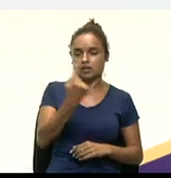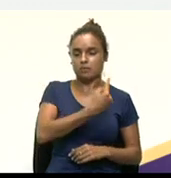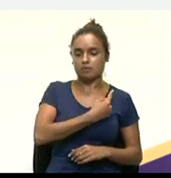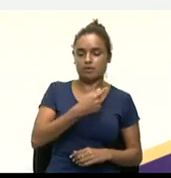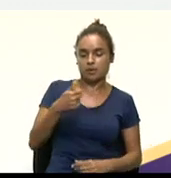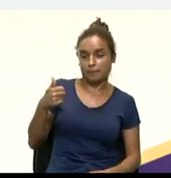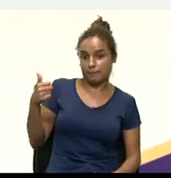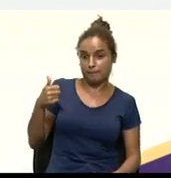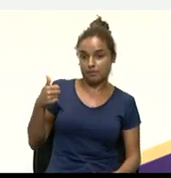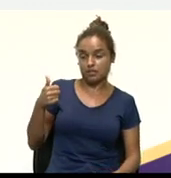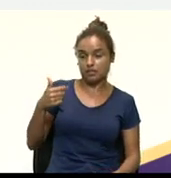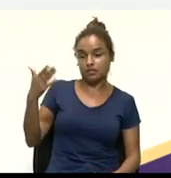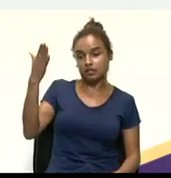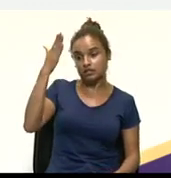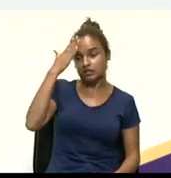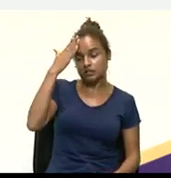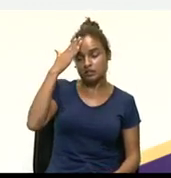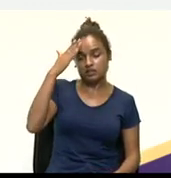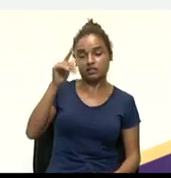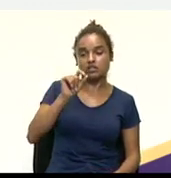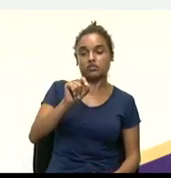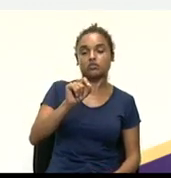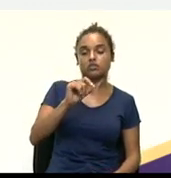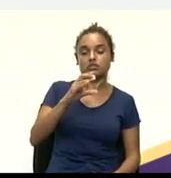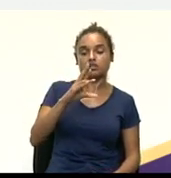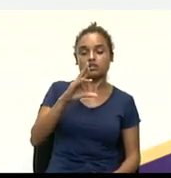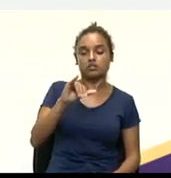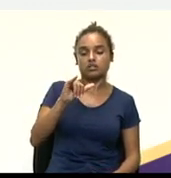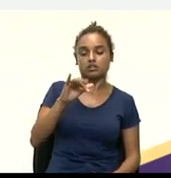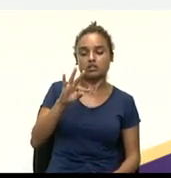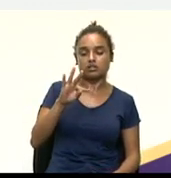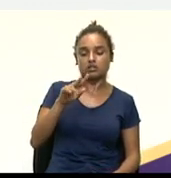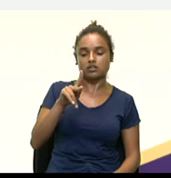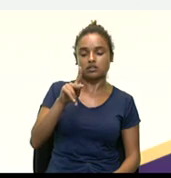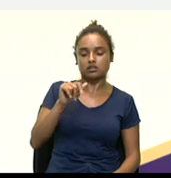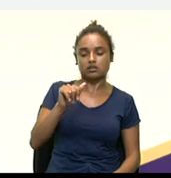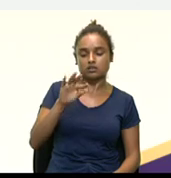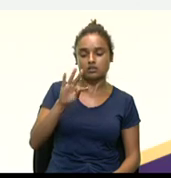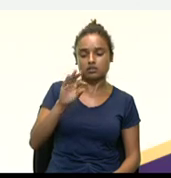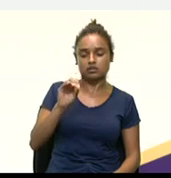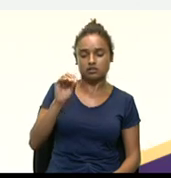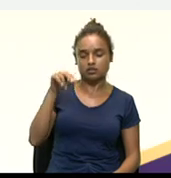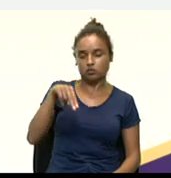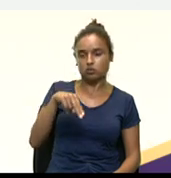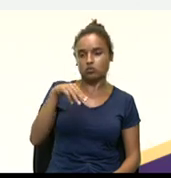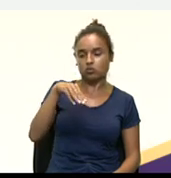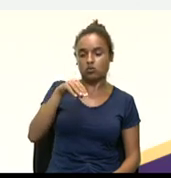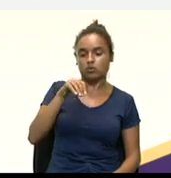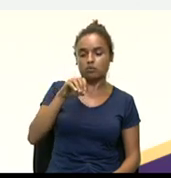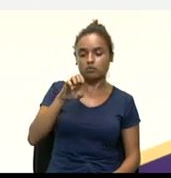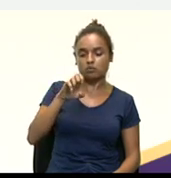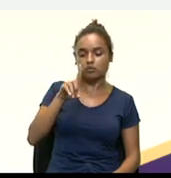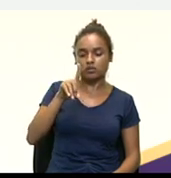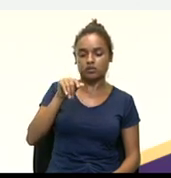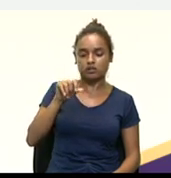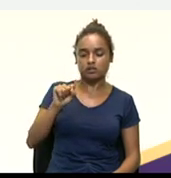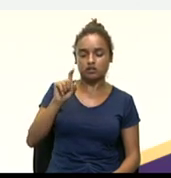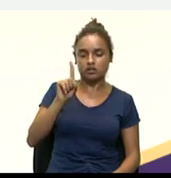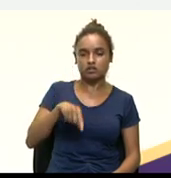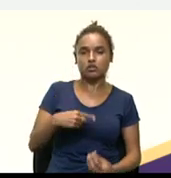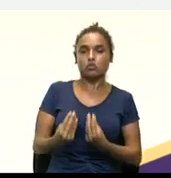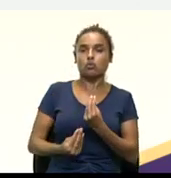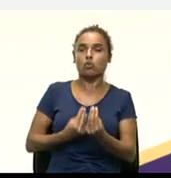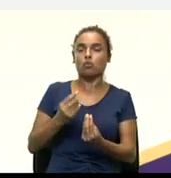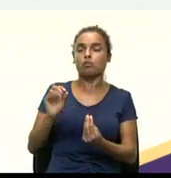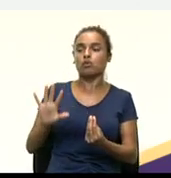primeiramente, definir o que são as criptomoedas. Como funciona, né? Antes de